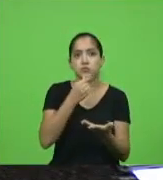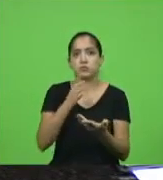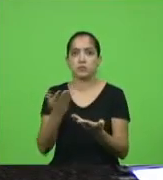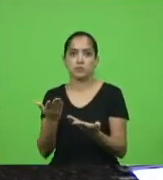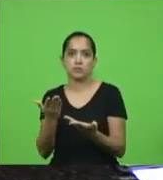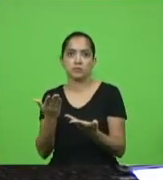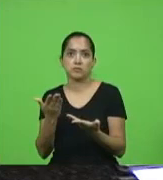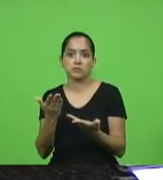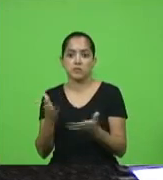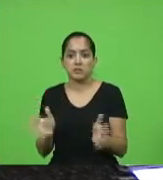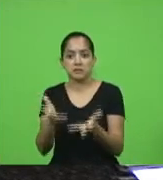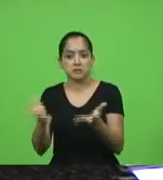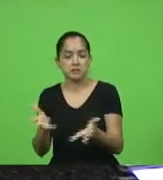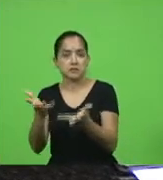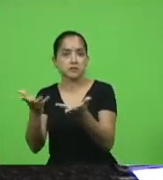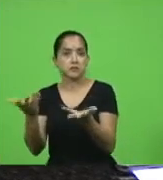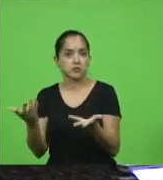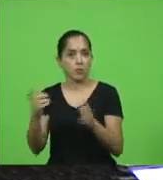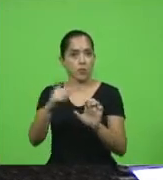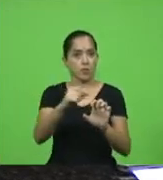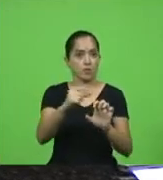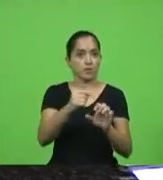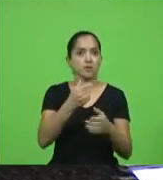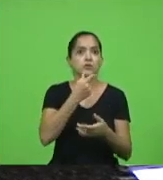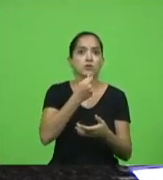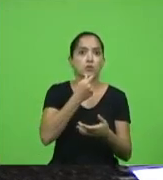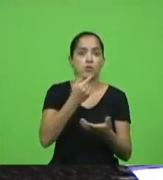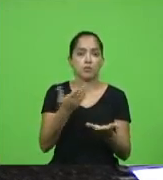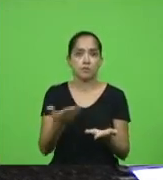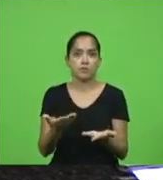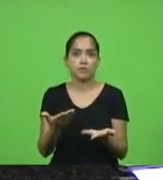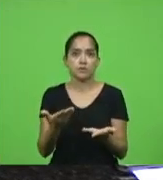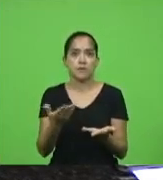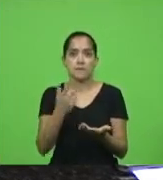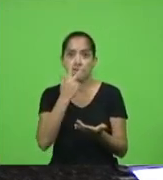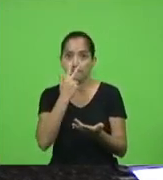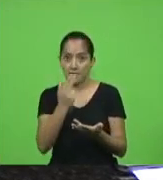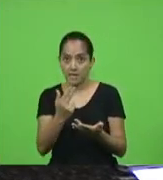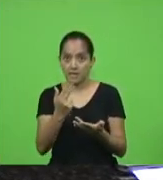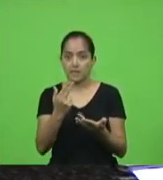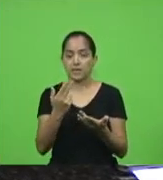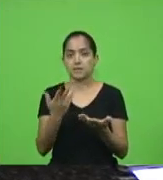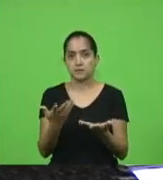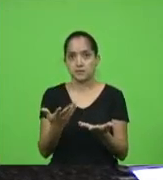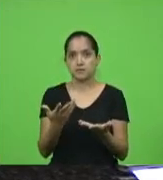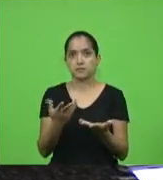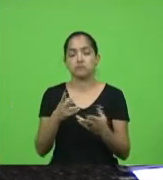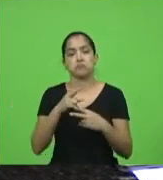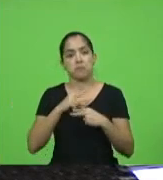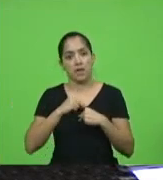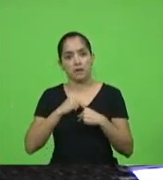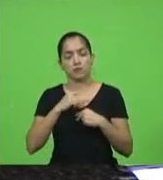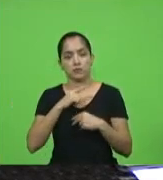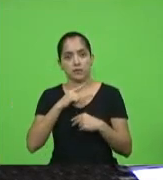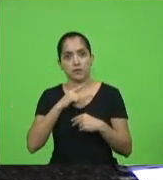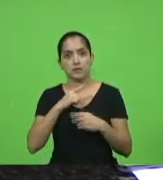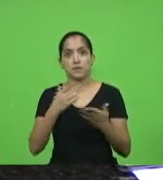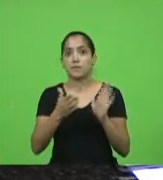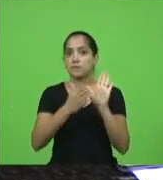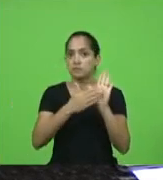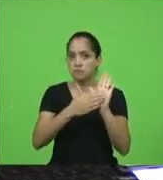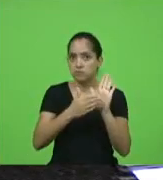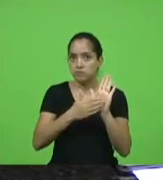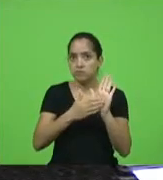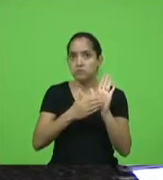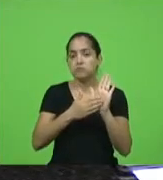de incentivo ao empreendedor homem e me parece que embora tenha todo o mérito tenho certeza que o deputado proponente o fez com a